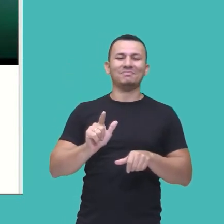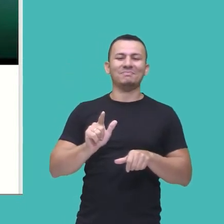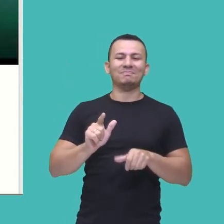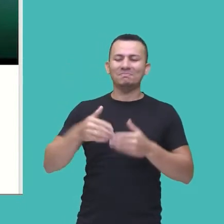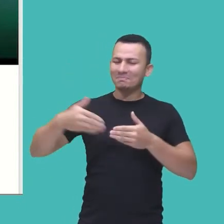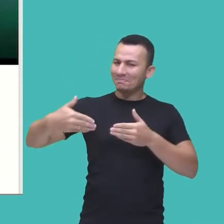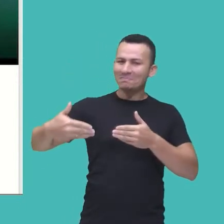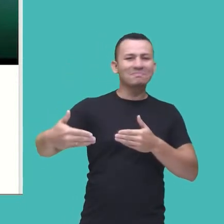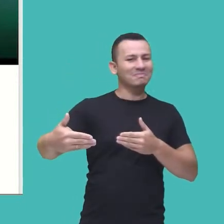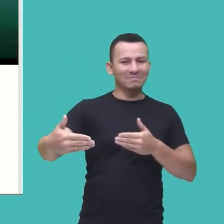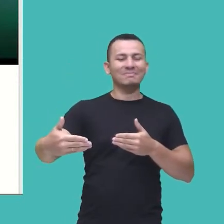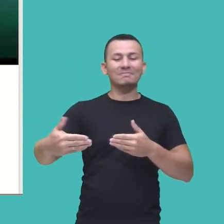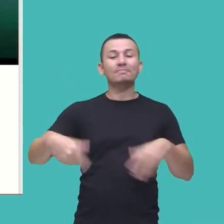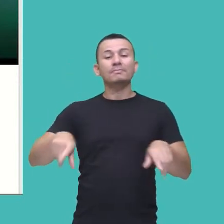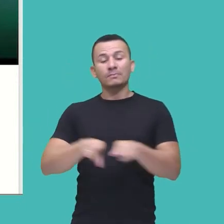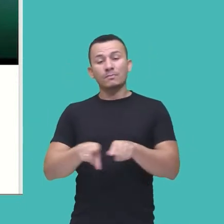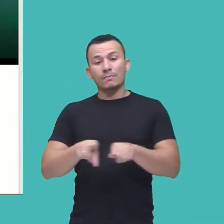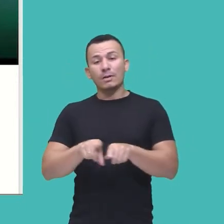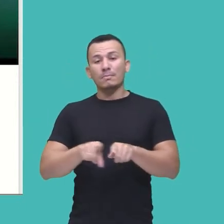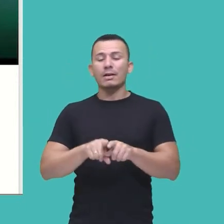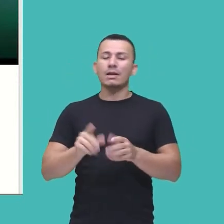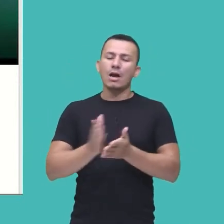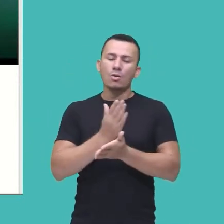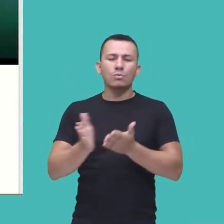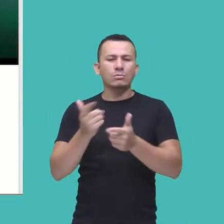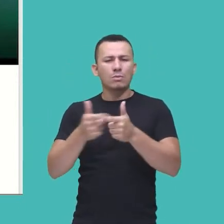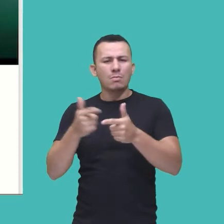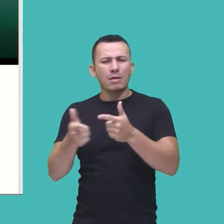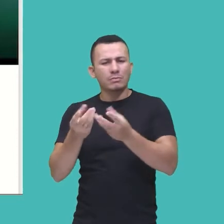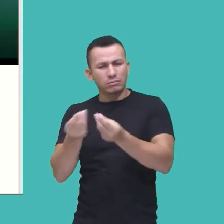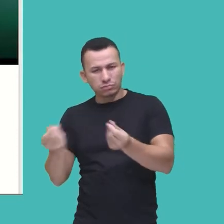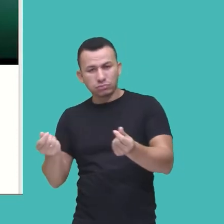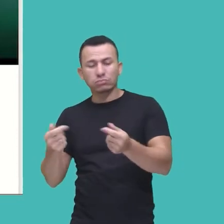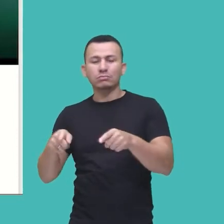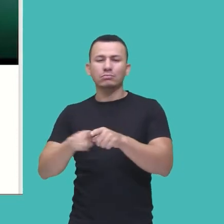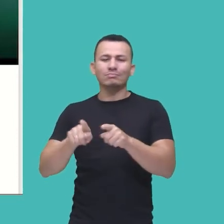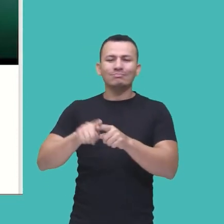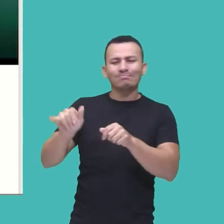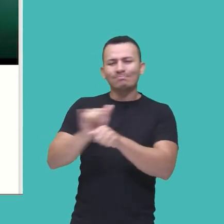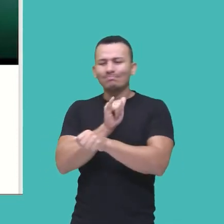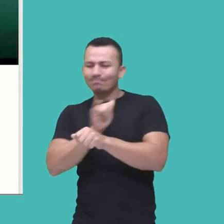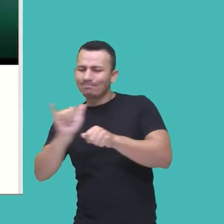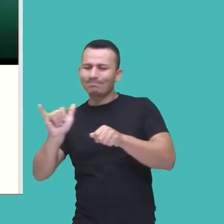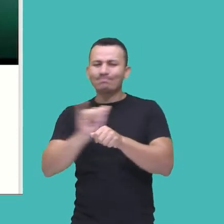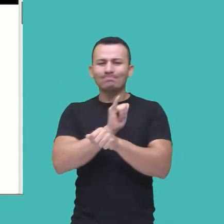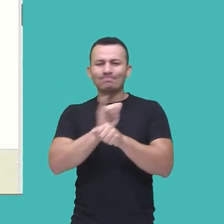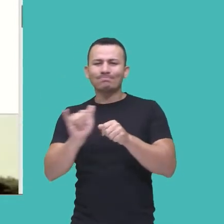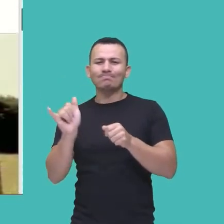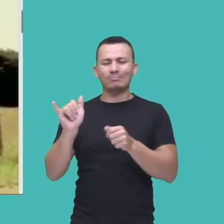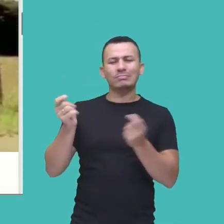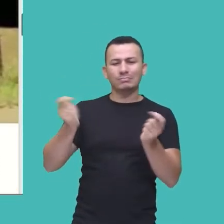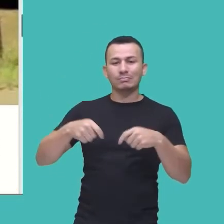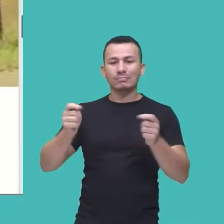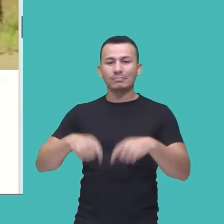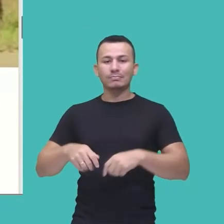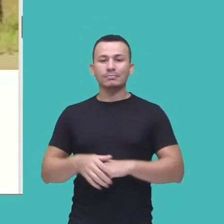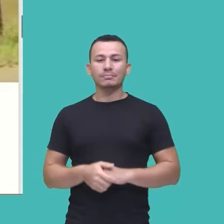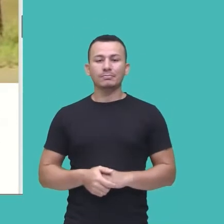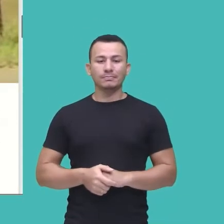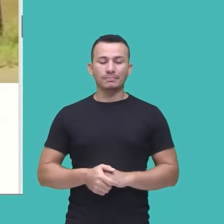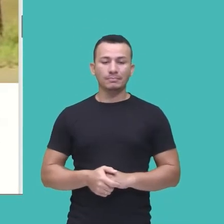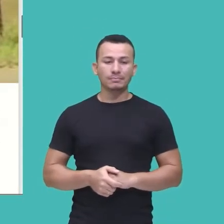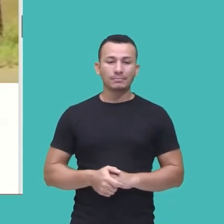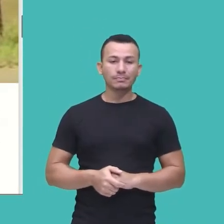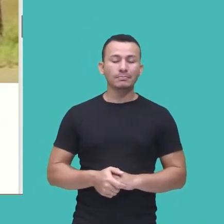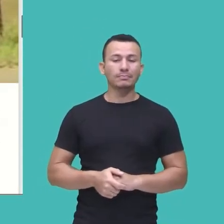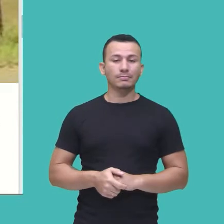seguimento e algumas soluções, algumas se saírem de algumas situações bem inusitadas, tá bom?